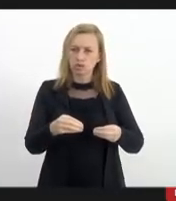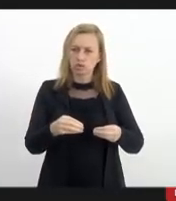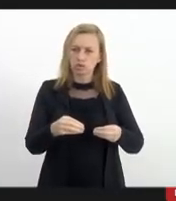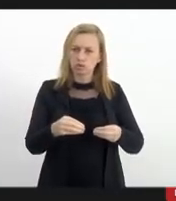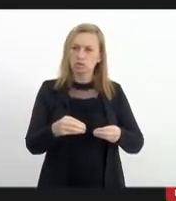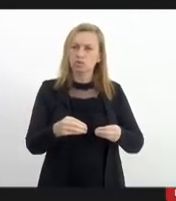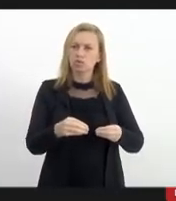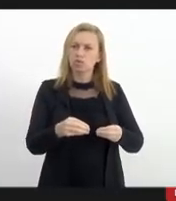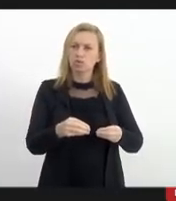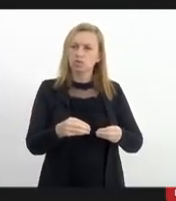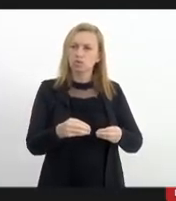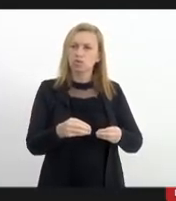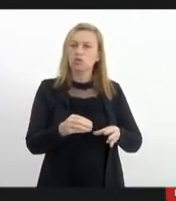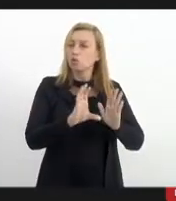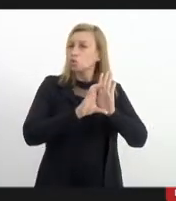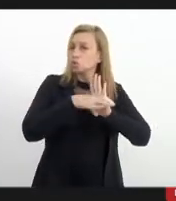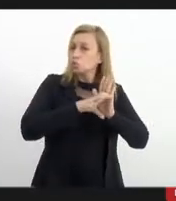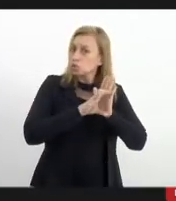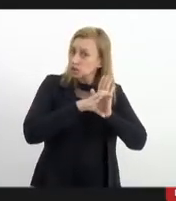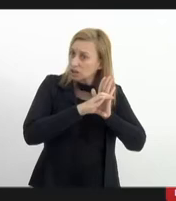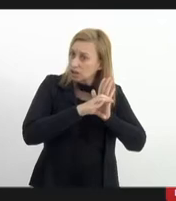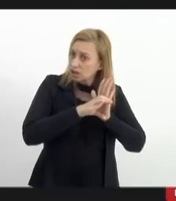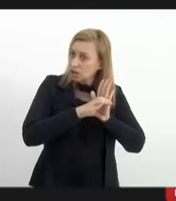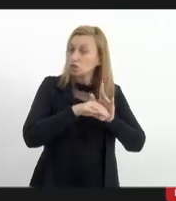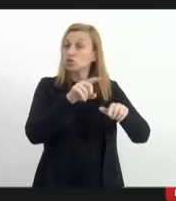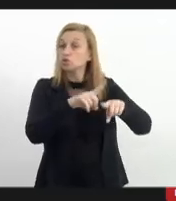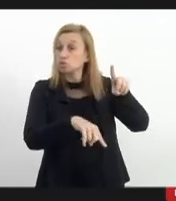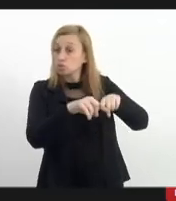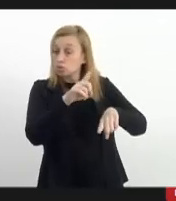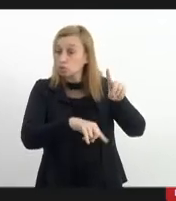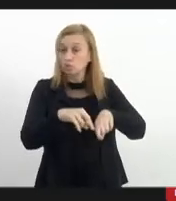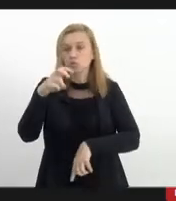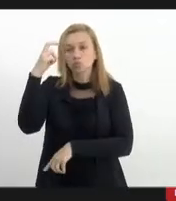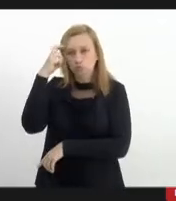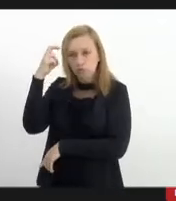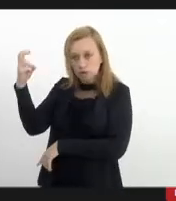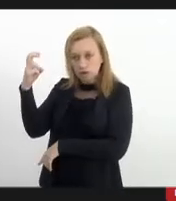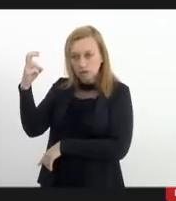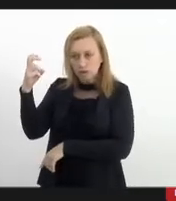legal dos conceitos e dos instrumentos de inteligência